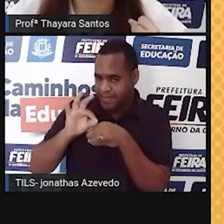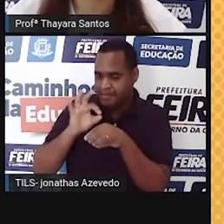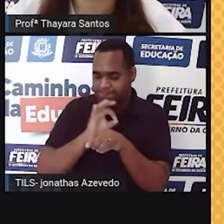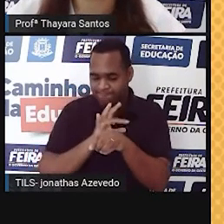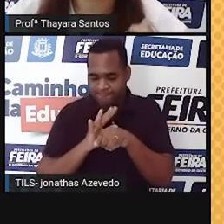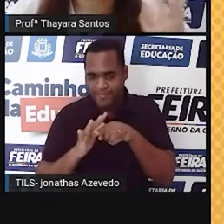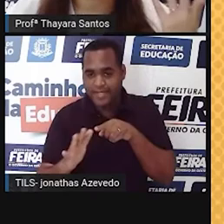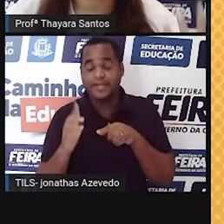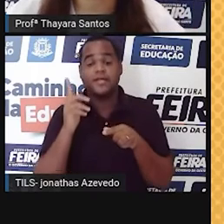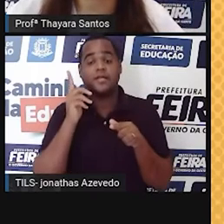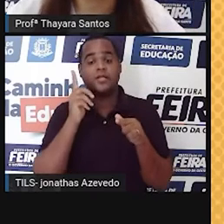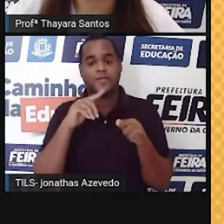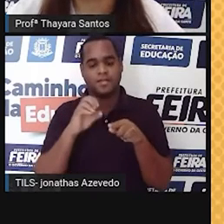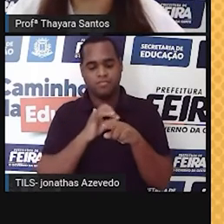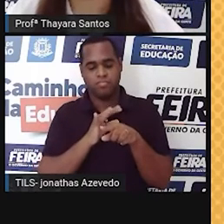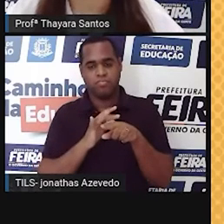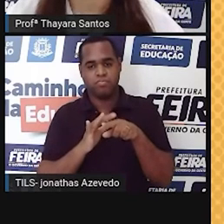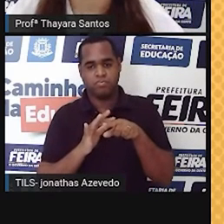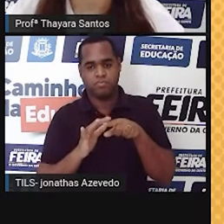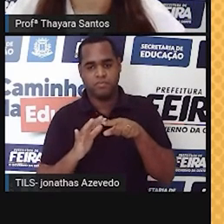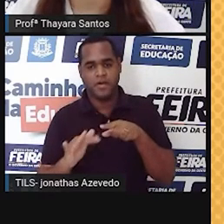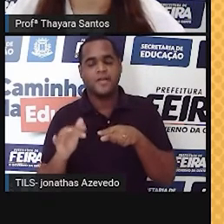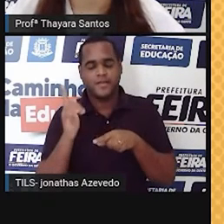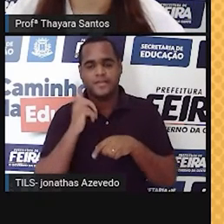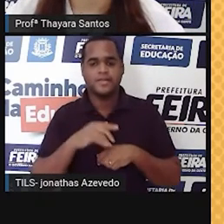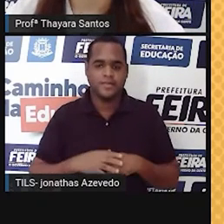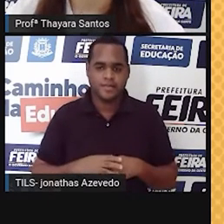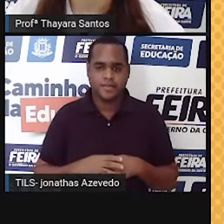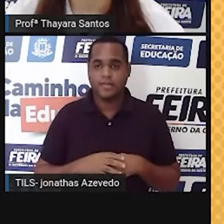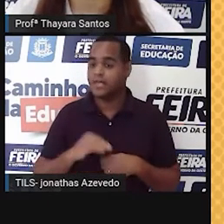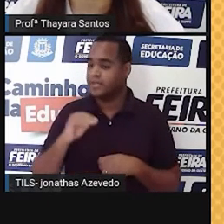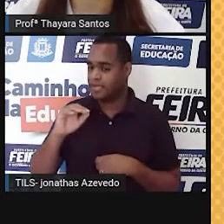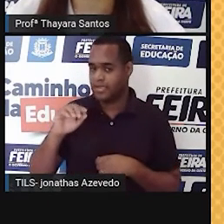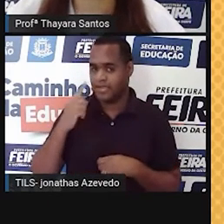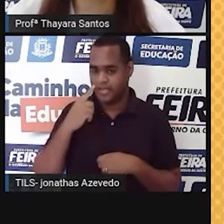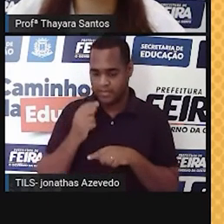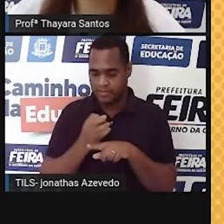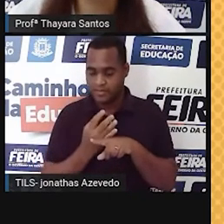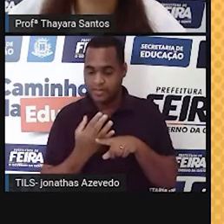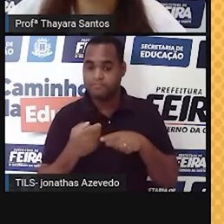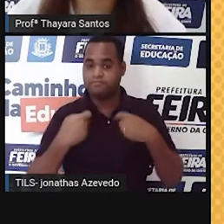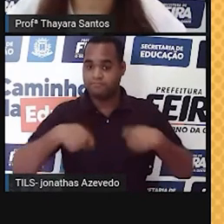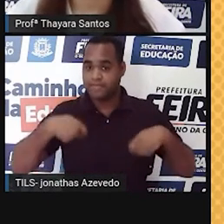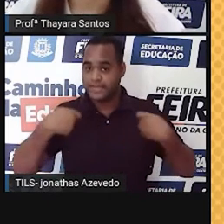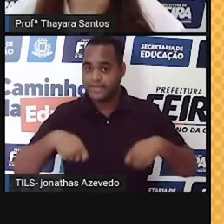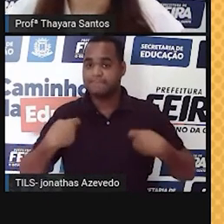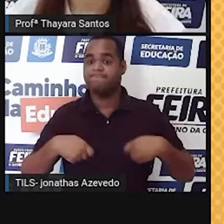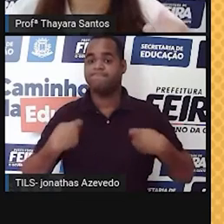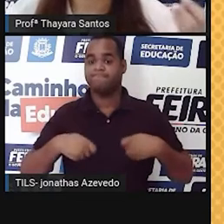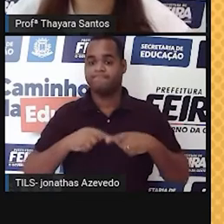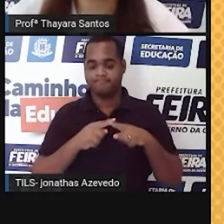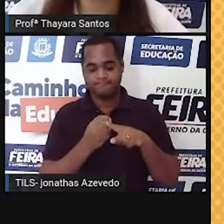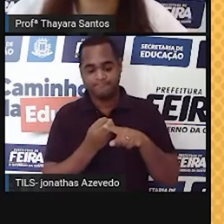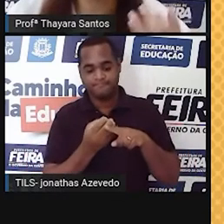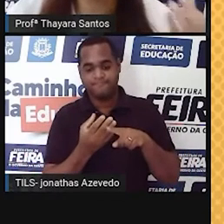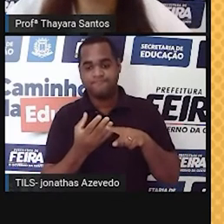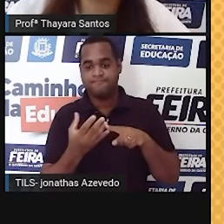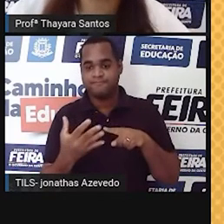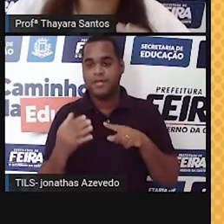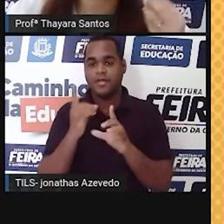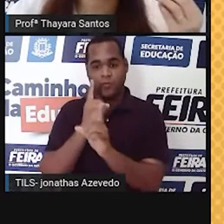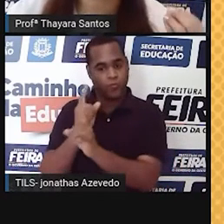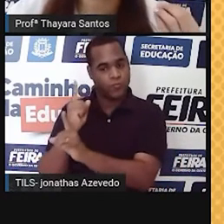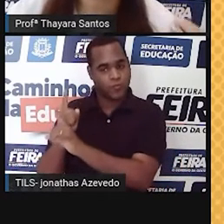nutrição e no processo de locomoção. Esse espermatozoide agora precisa sair, encontrar o